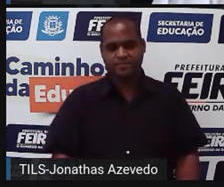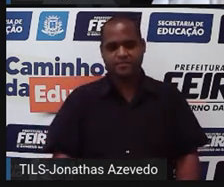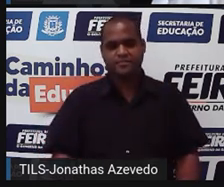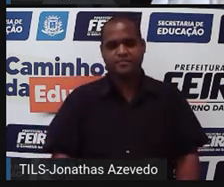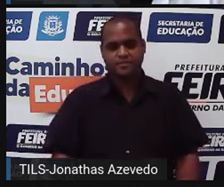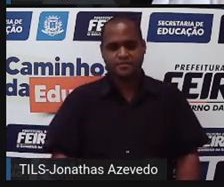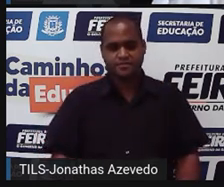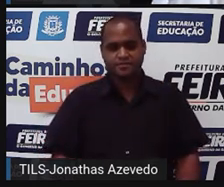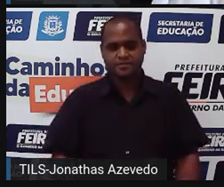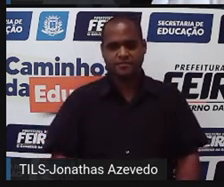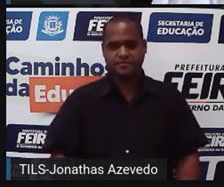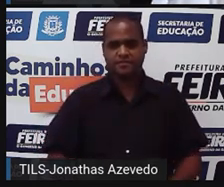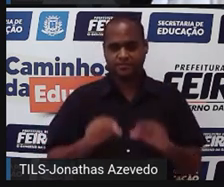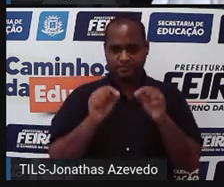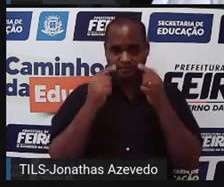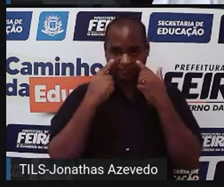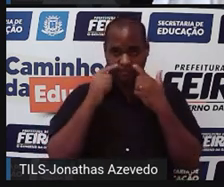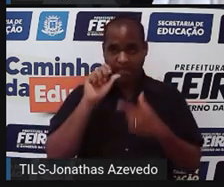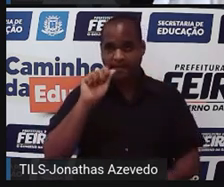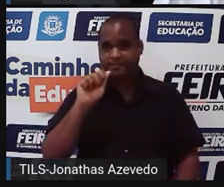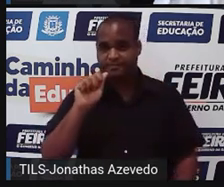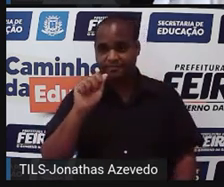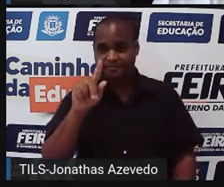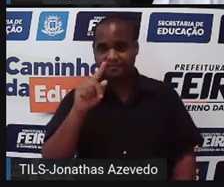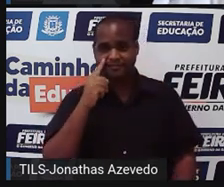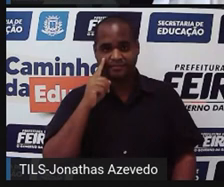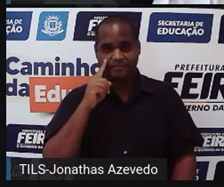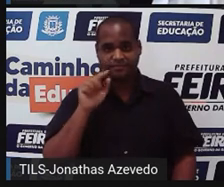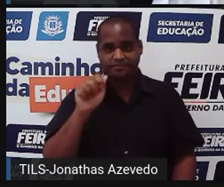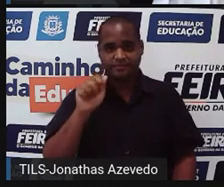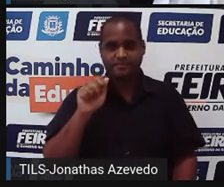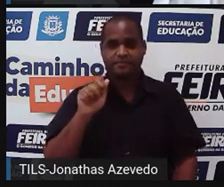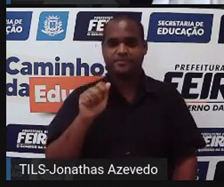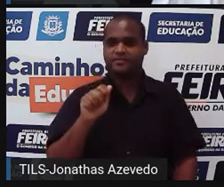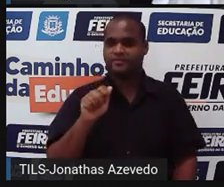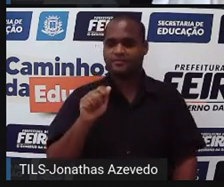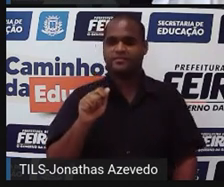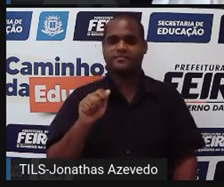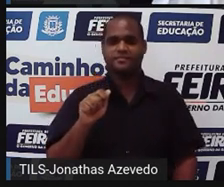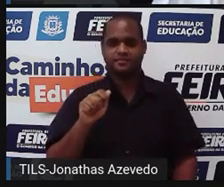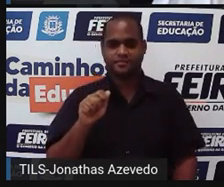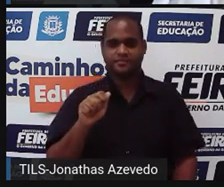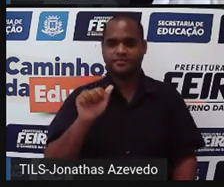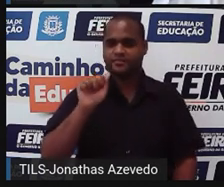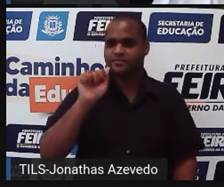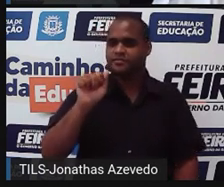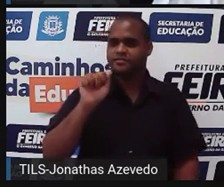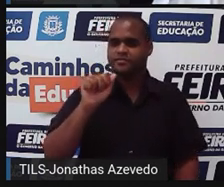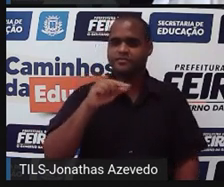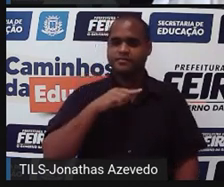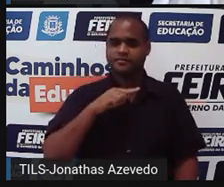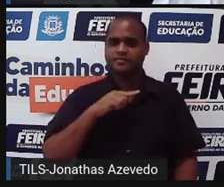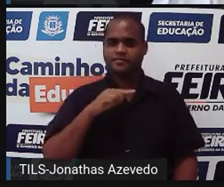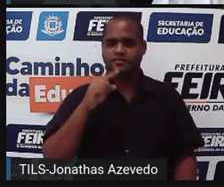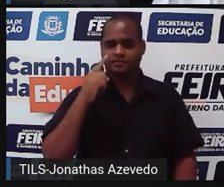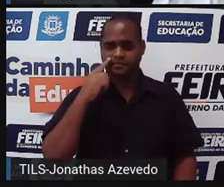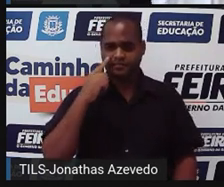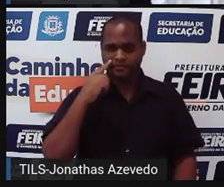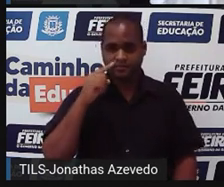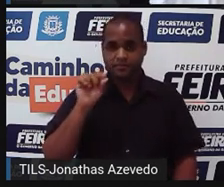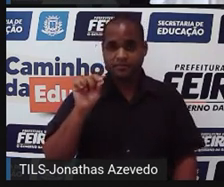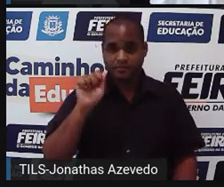só. Aqui o ponto. O ponto A. Tá vendo? Apareceu um pontinho ali o ponto A. Esse ponto A, quando eu descer ele aqui,